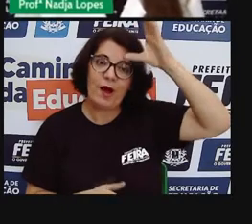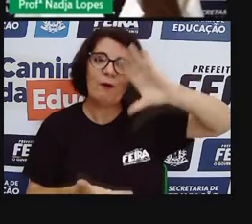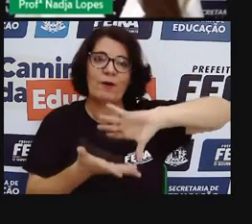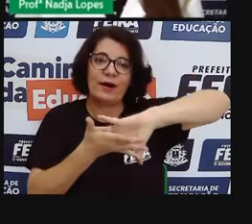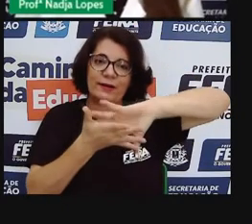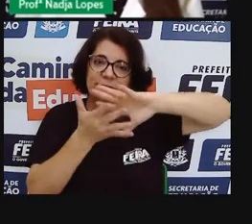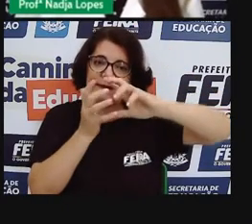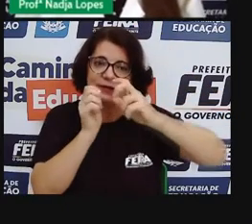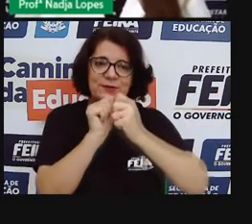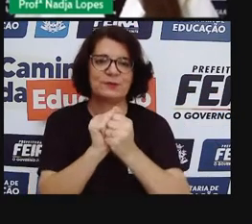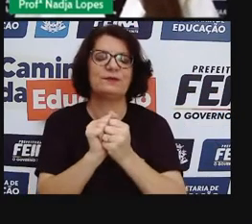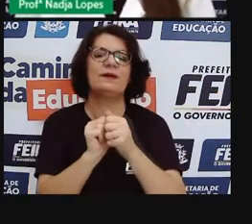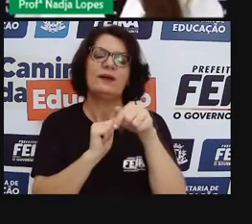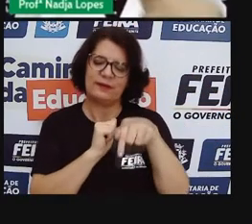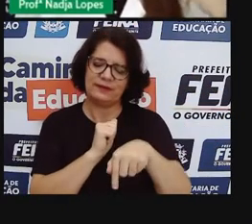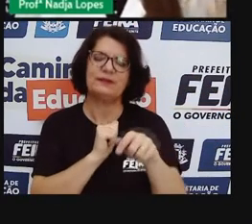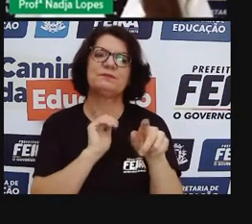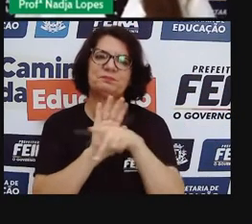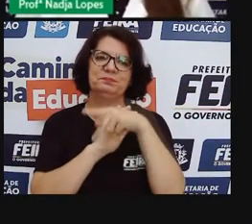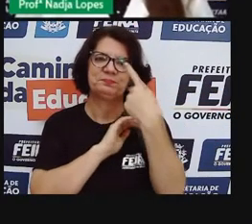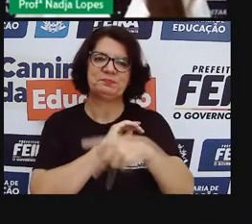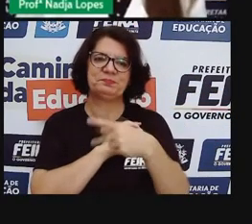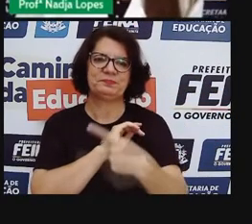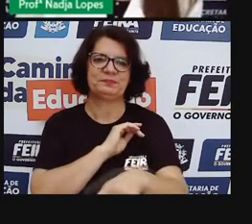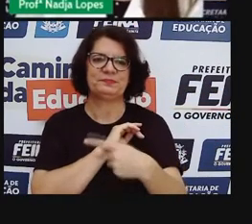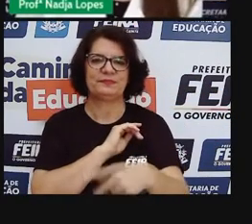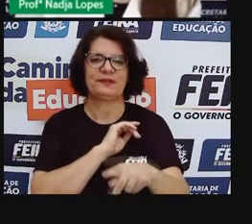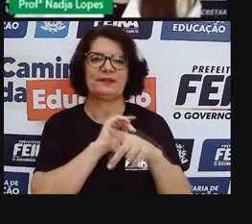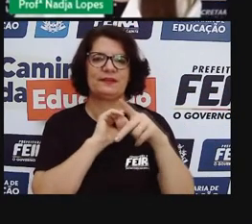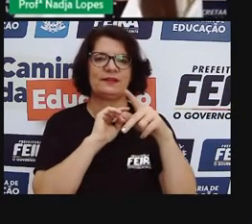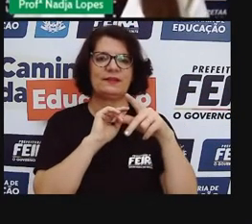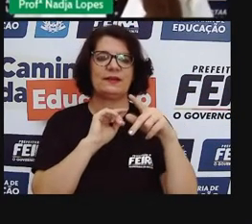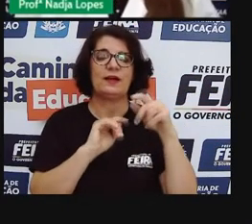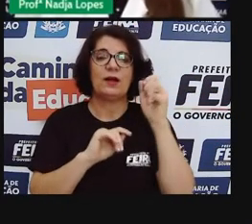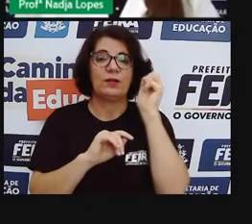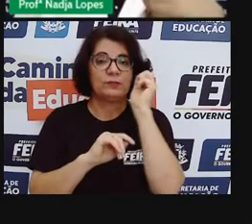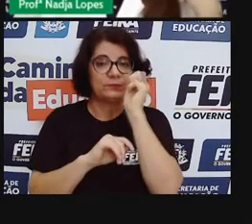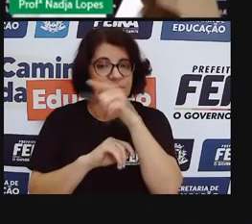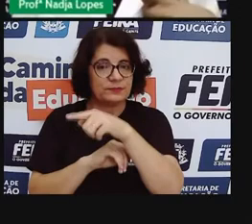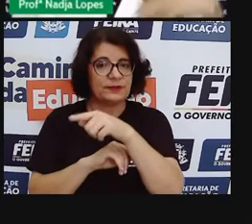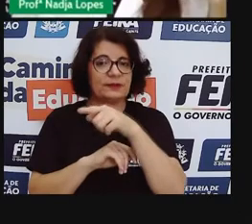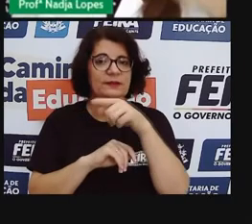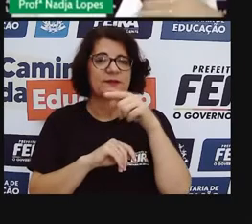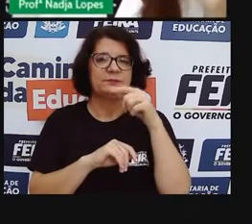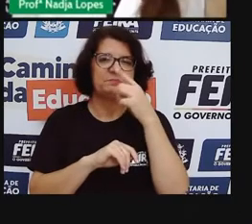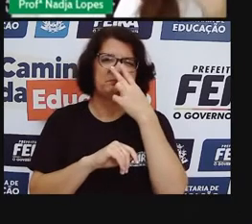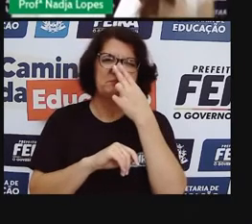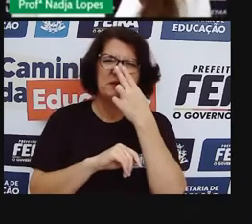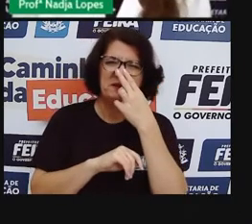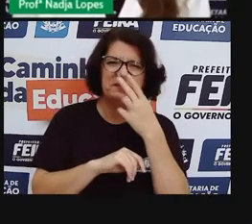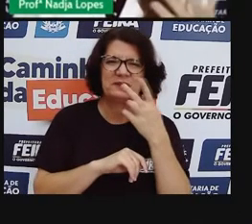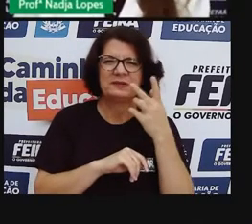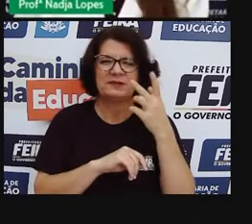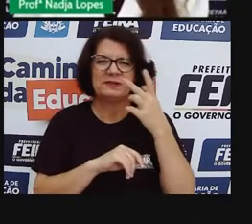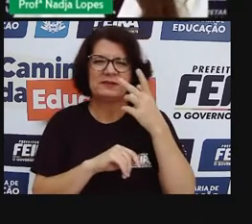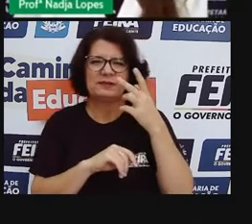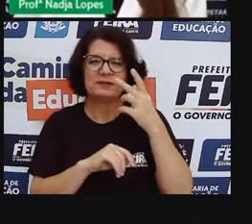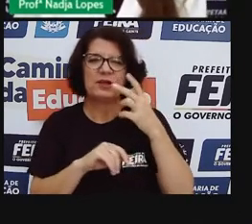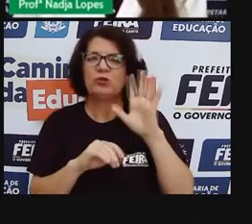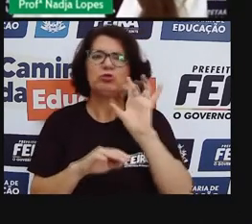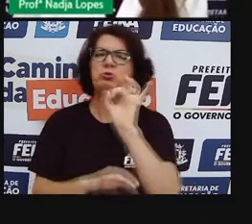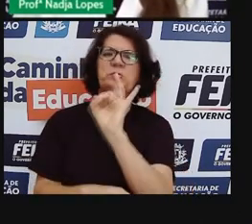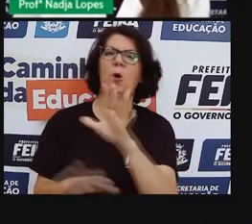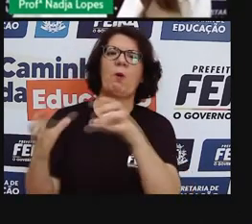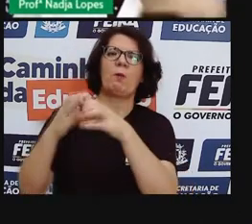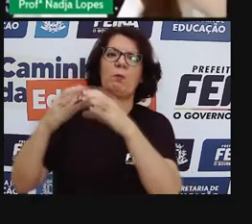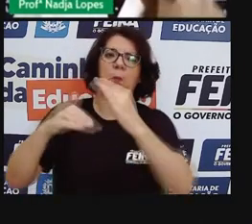que ela tem, né. Então, quando a gente pensa em crescimento, a gente não desqualifica achando que é só crescimento